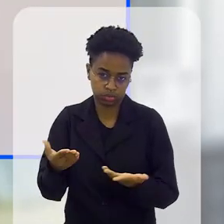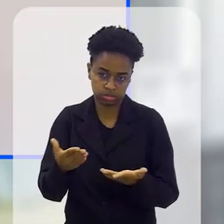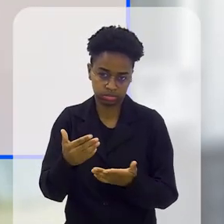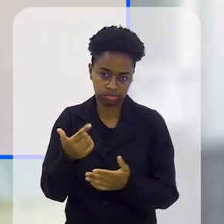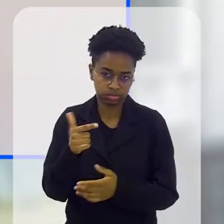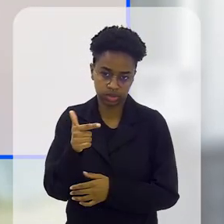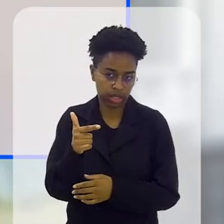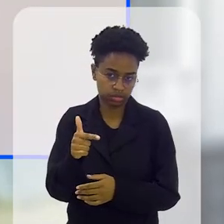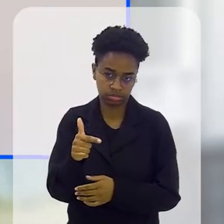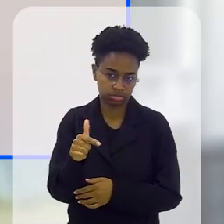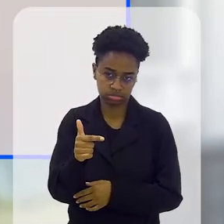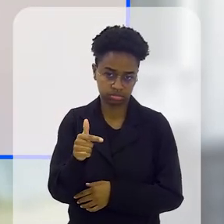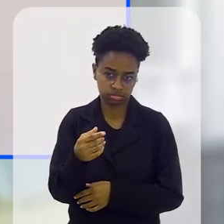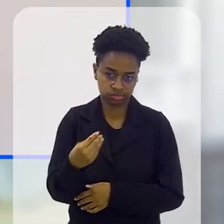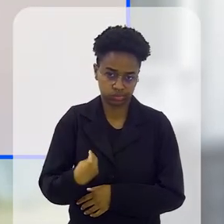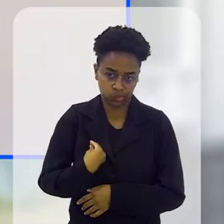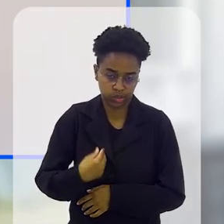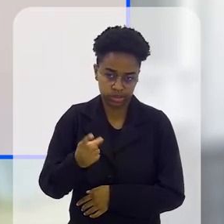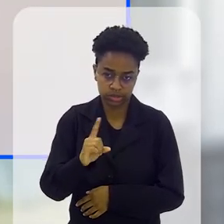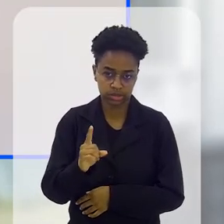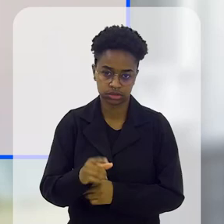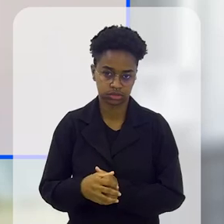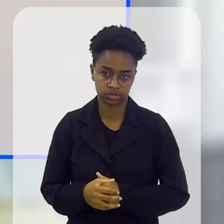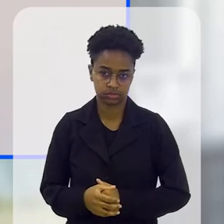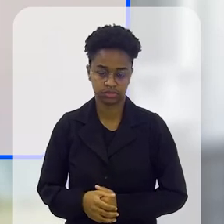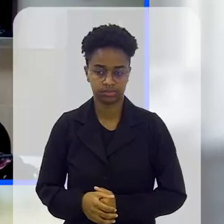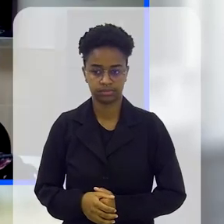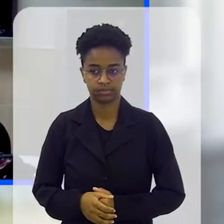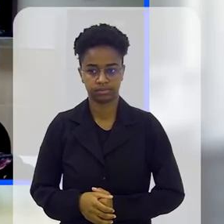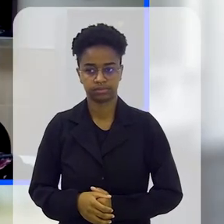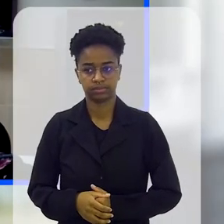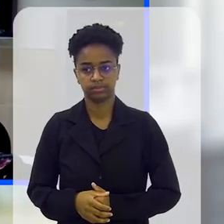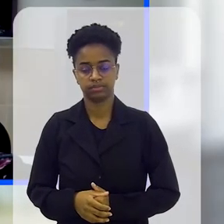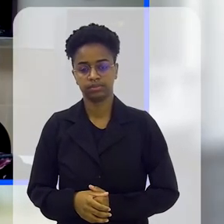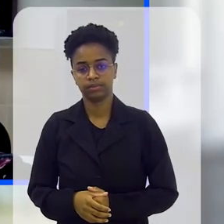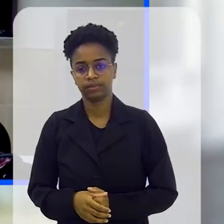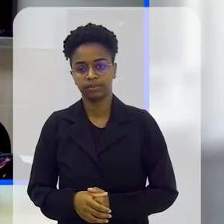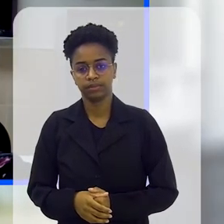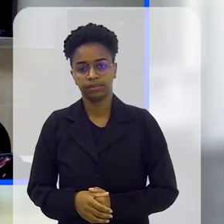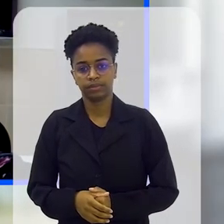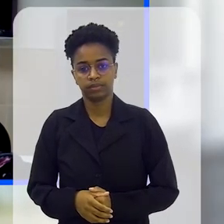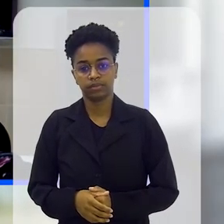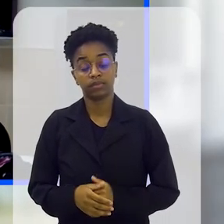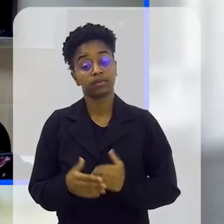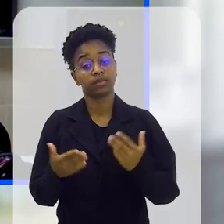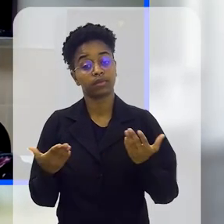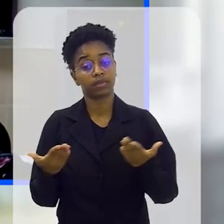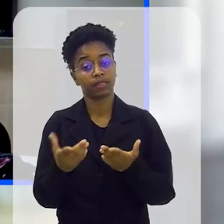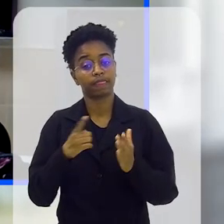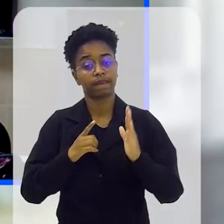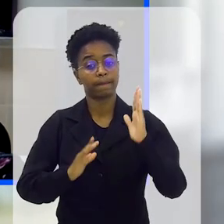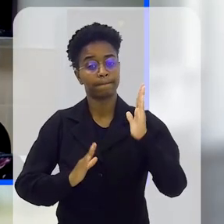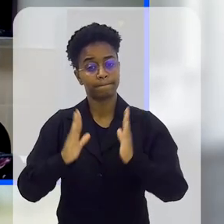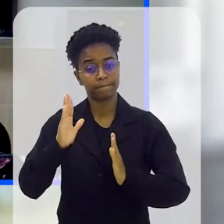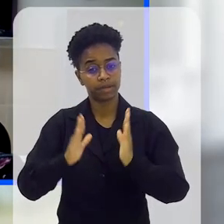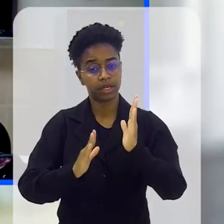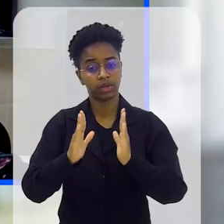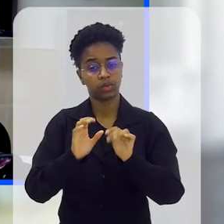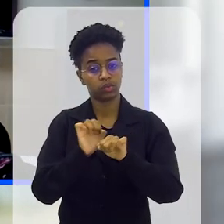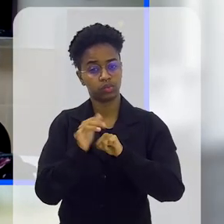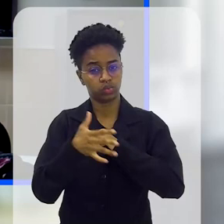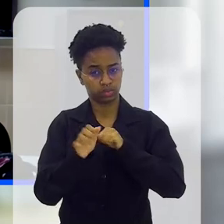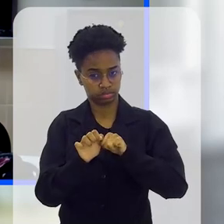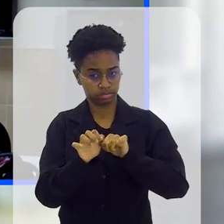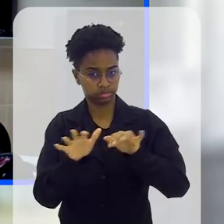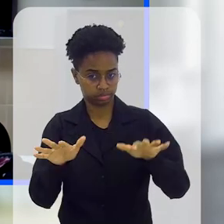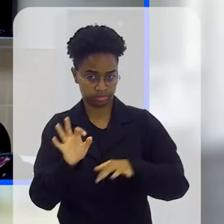o diagnóstico precoce nas crianças. Não tem essa... não temos esse sistema de Agora, a gente passou agora por um período